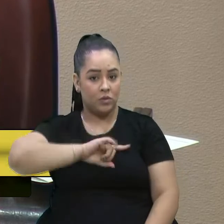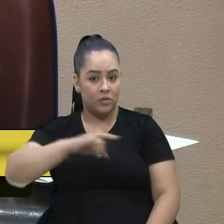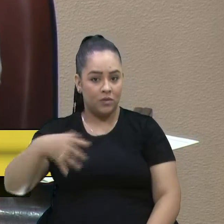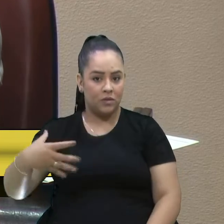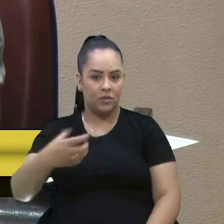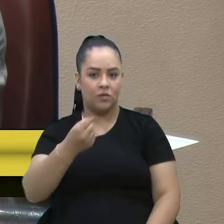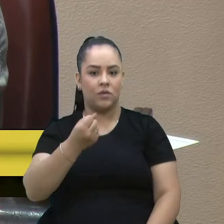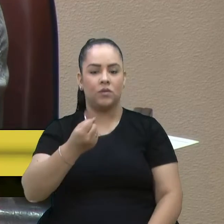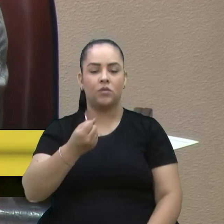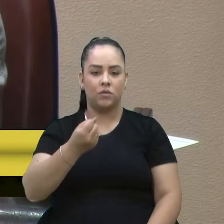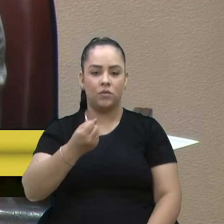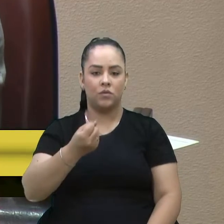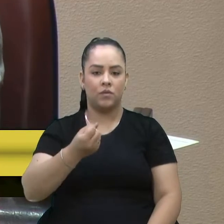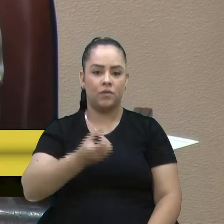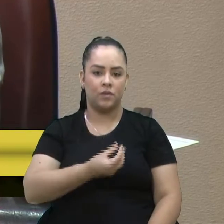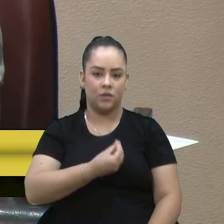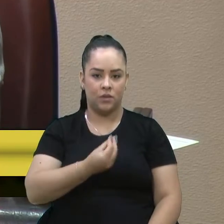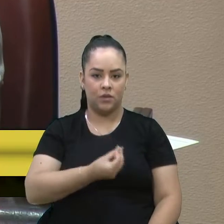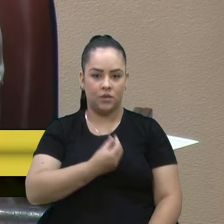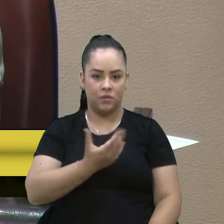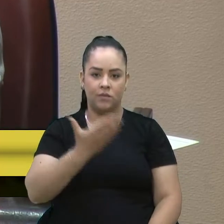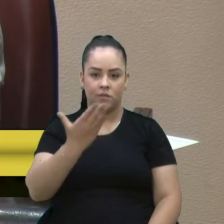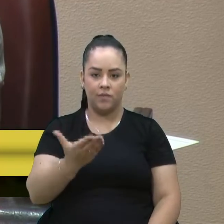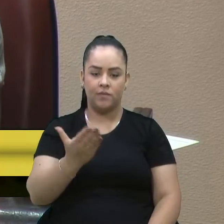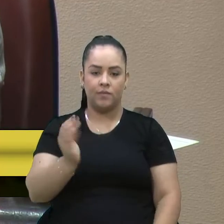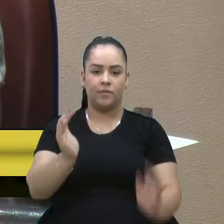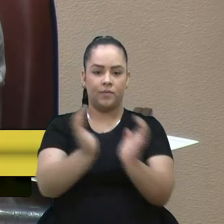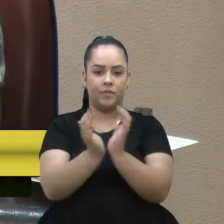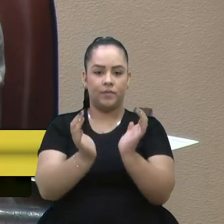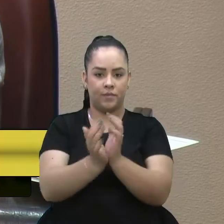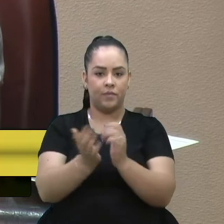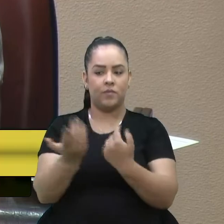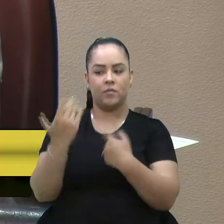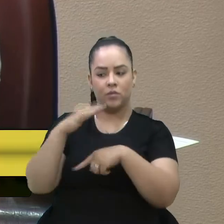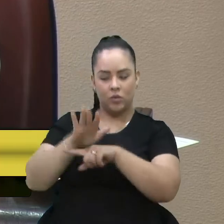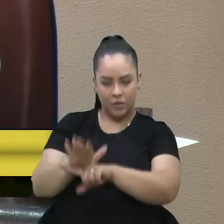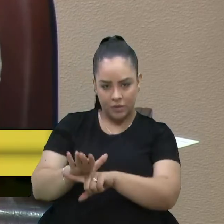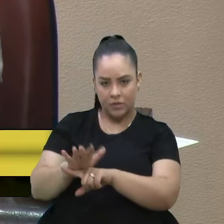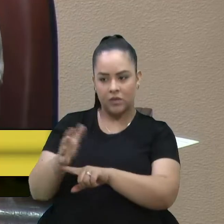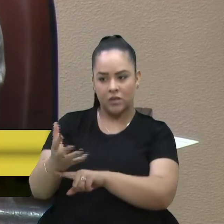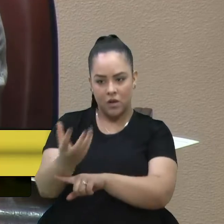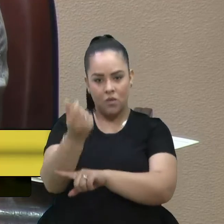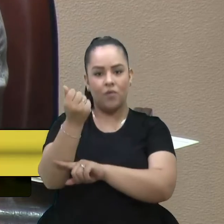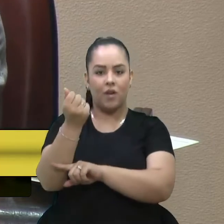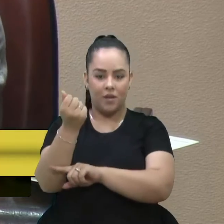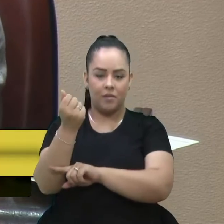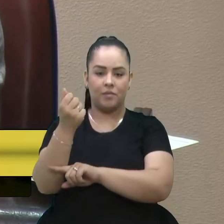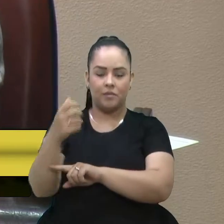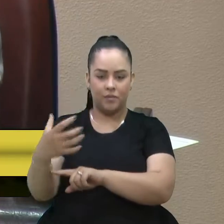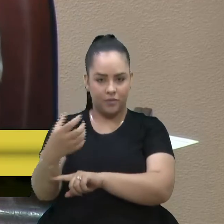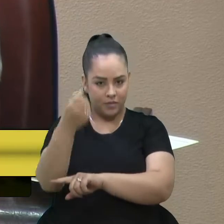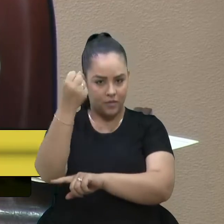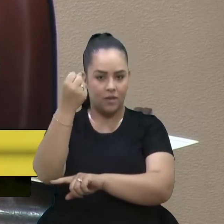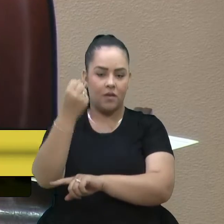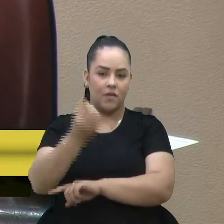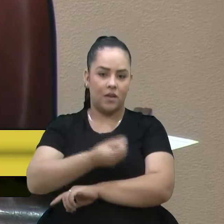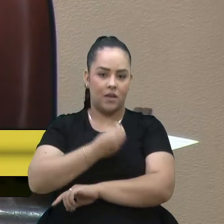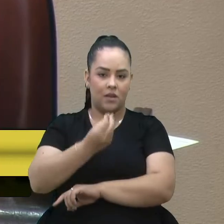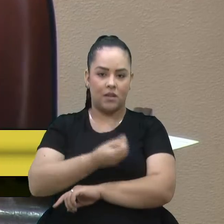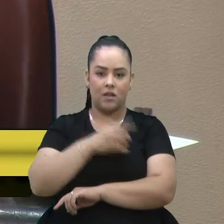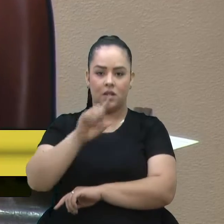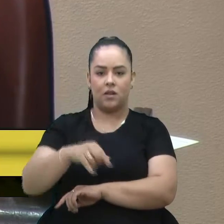vidas. E o senhor, nobre colega, está ajudando a salvar vidas. Isso tem muita